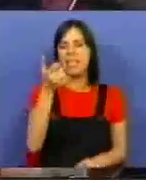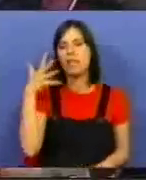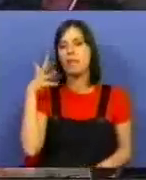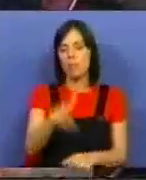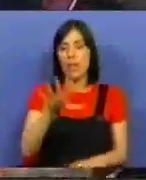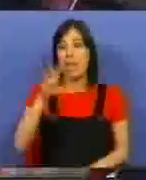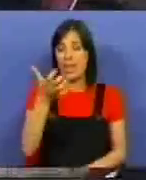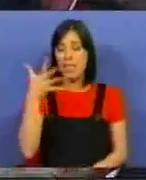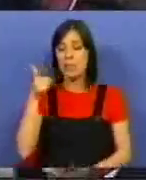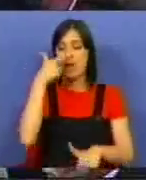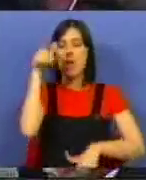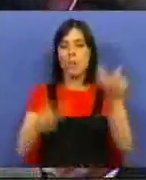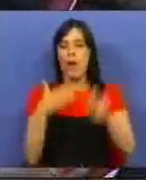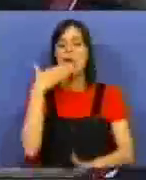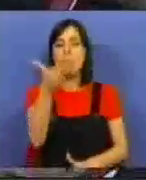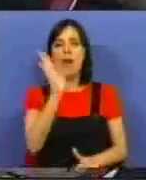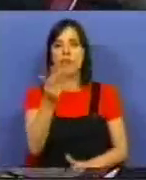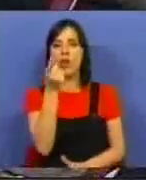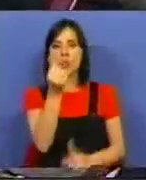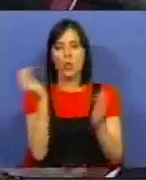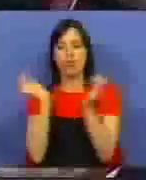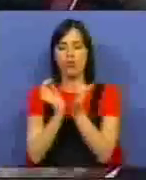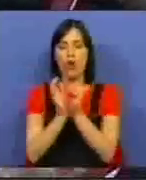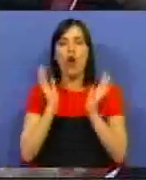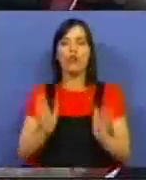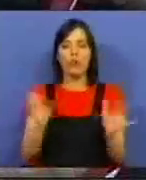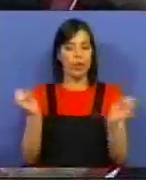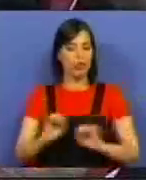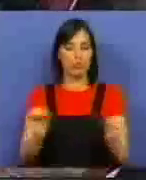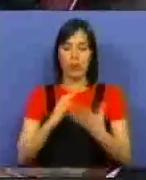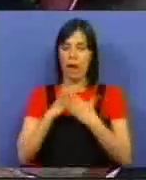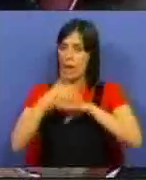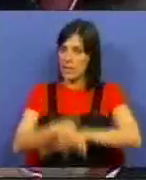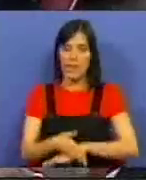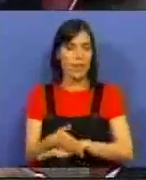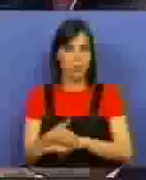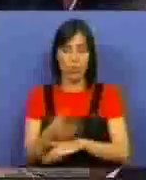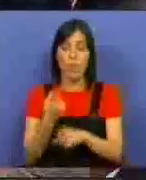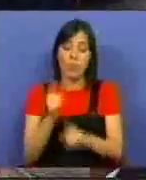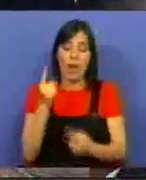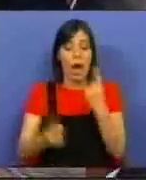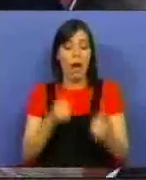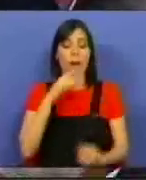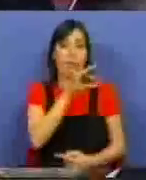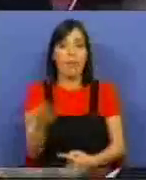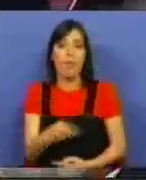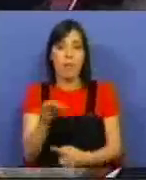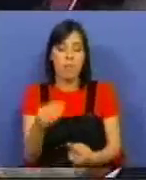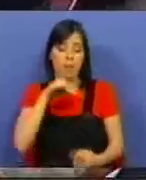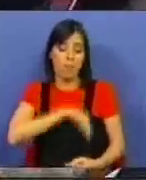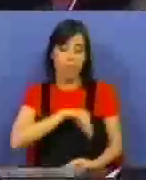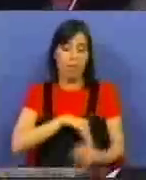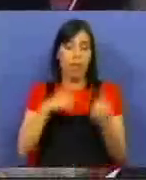Há 15 mil pessoas que já pediram o subsídio social e que não tiveram acesso a ele porque há alguém na família que tem